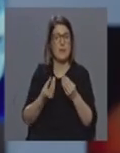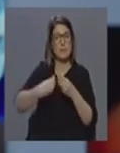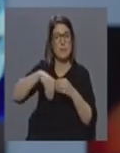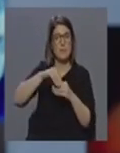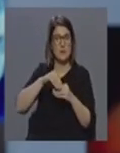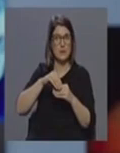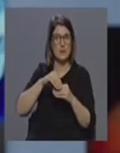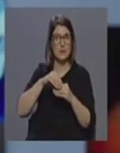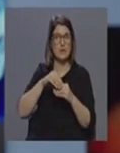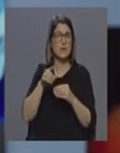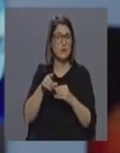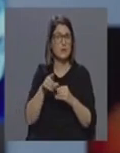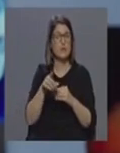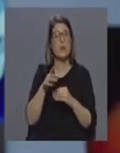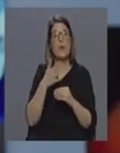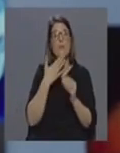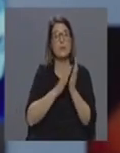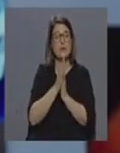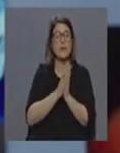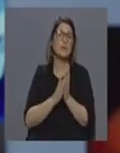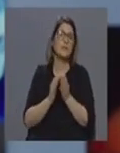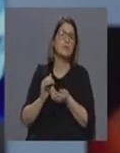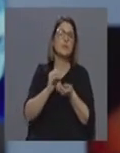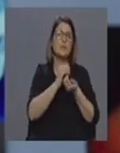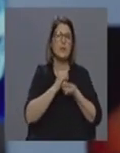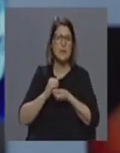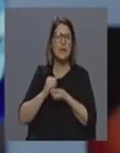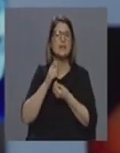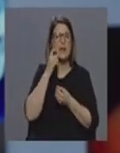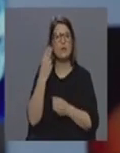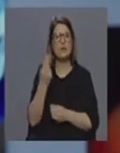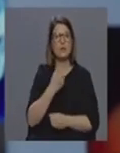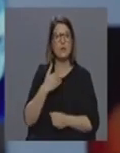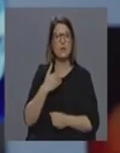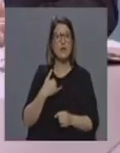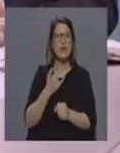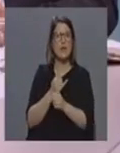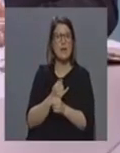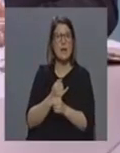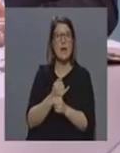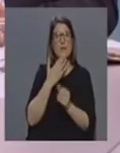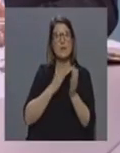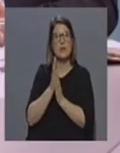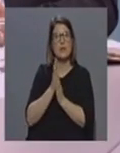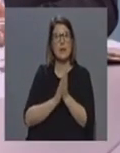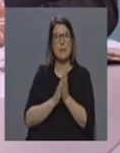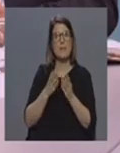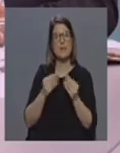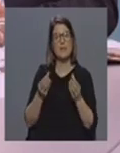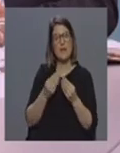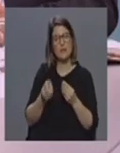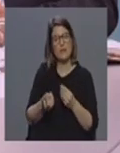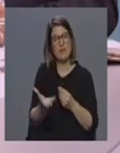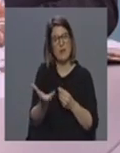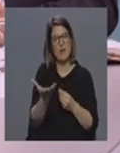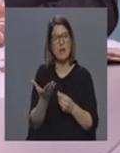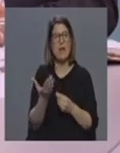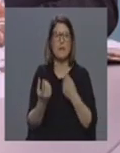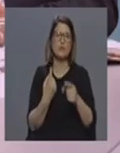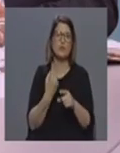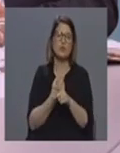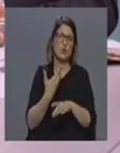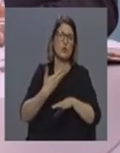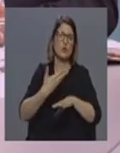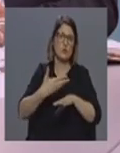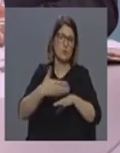esse mecanismo digamos assim aqui de solidariedade também por parte das unidades de saúde que forneceram ao FIOCAD também aqui algum volume extra também de